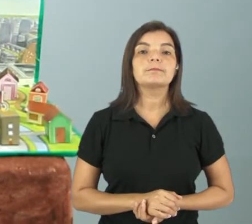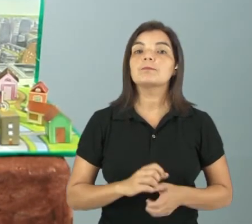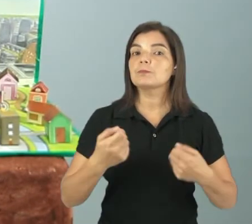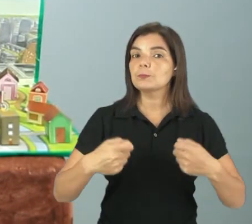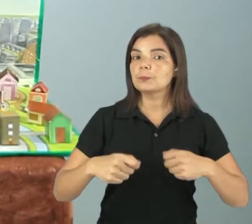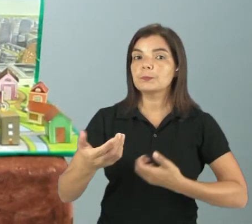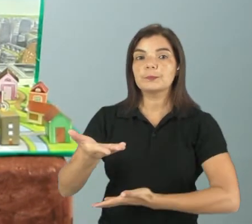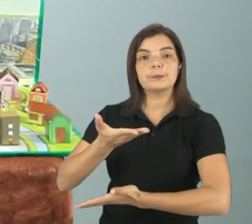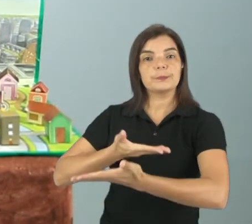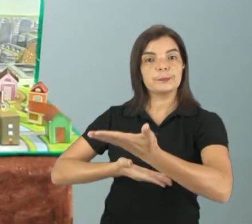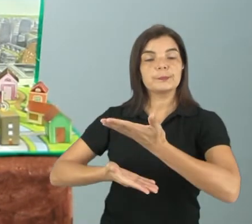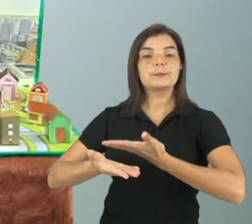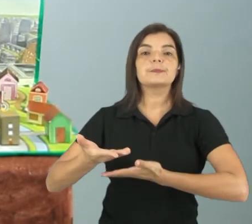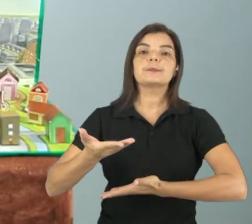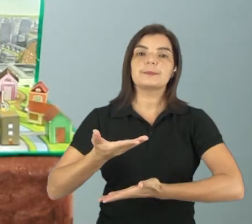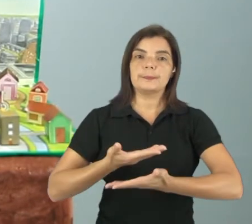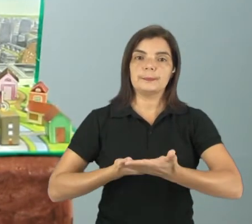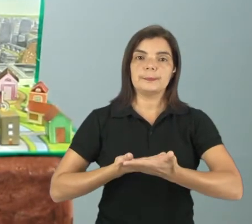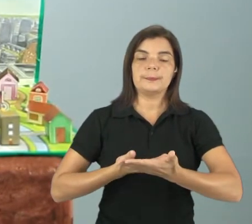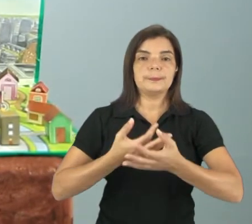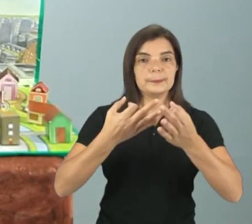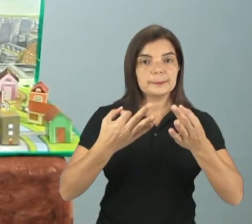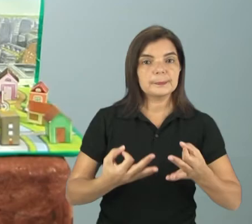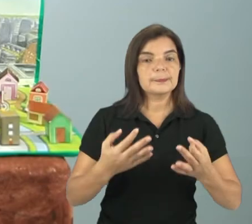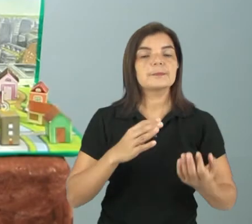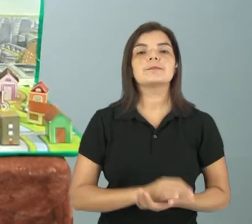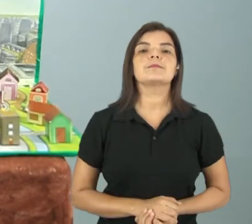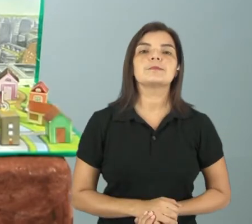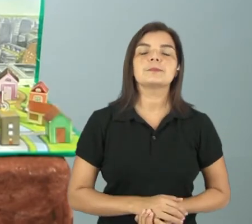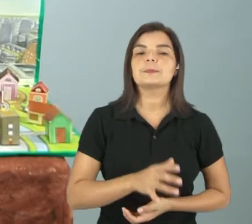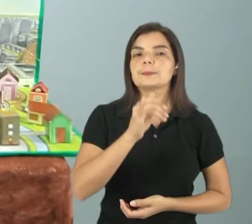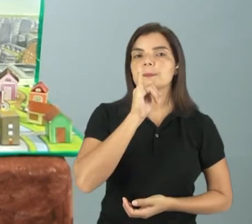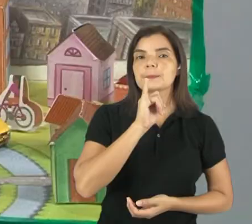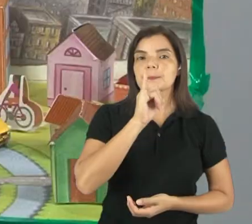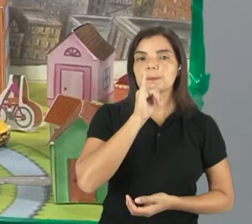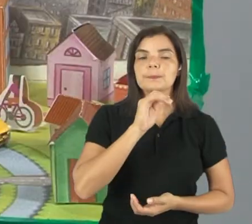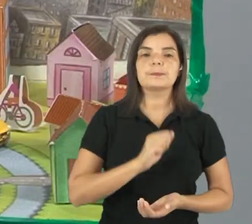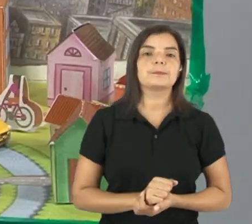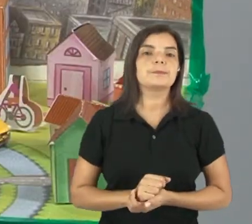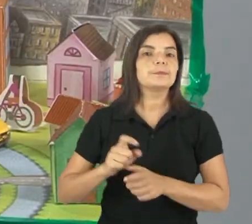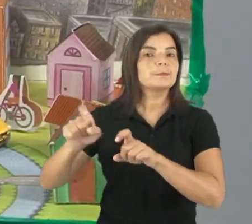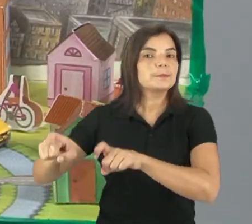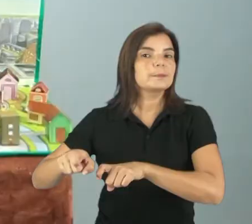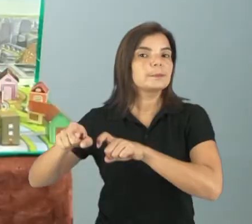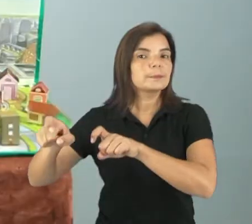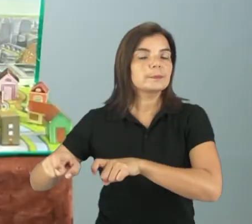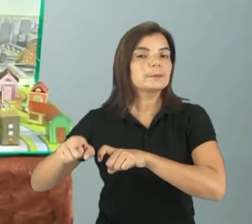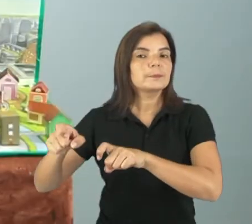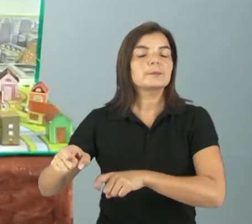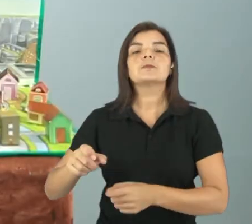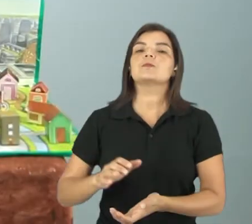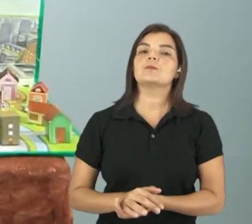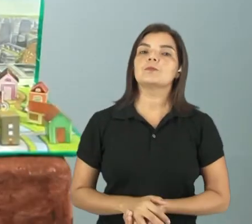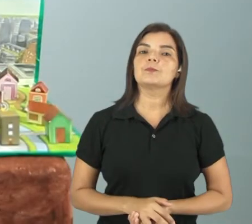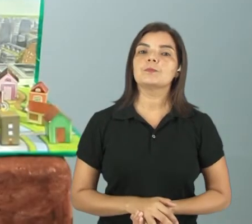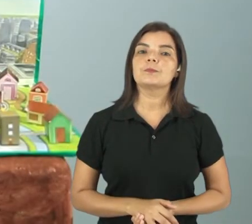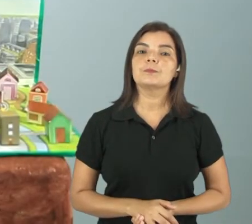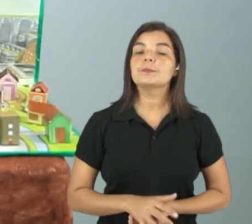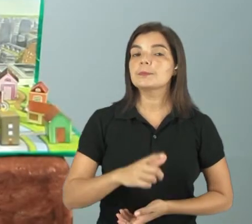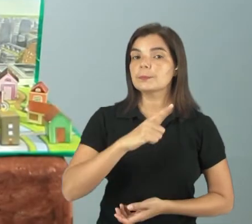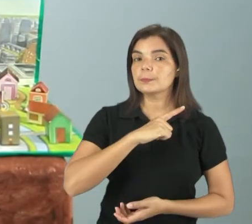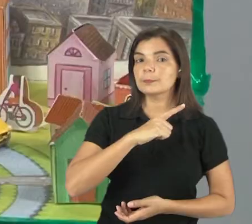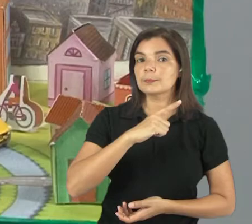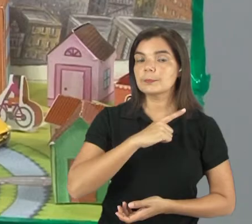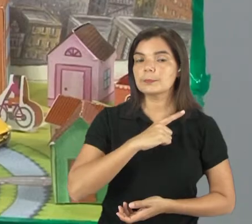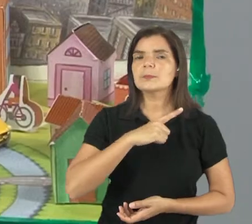depende do outro, certinho? Por exemplo, no campo, né, na zona rural, nós